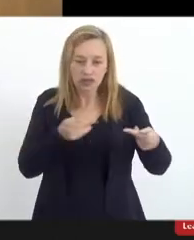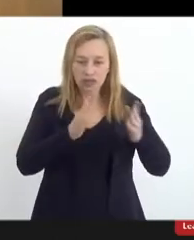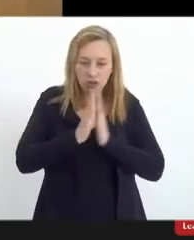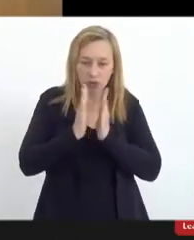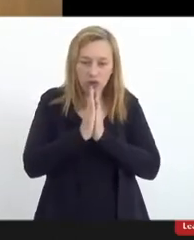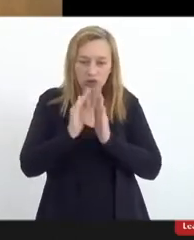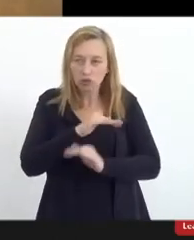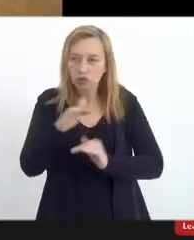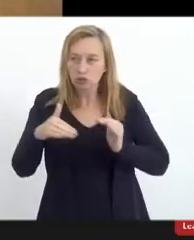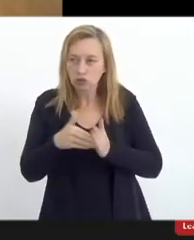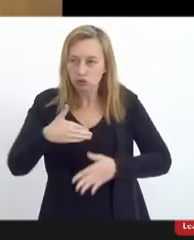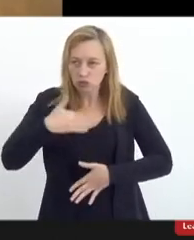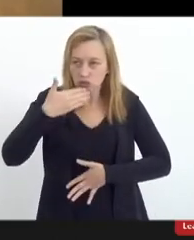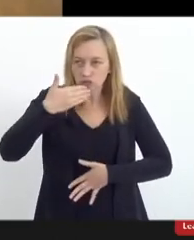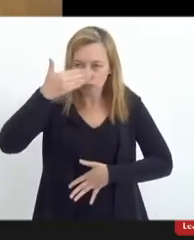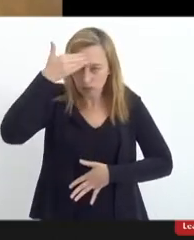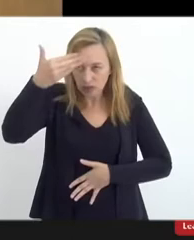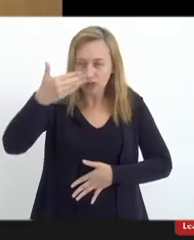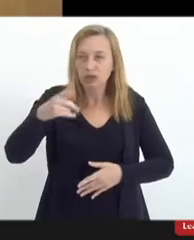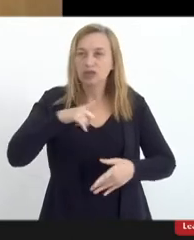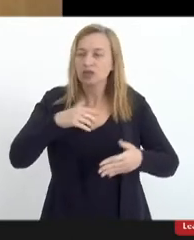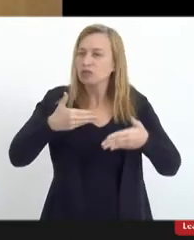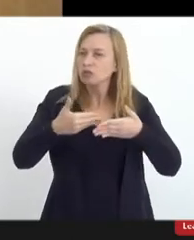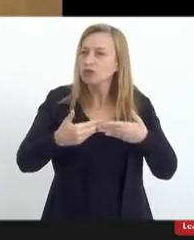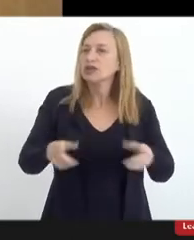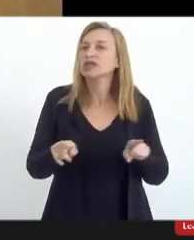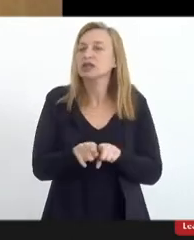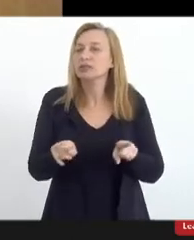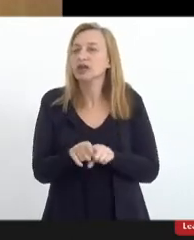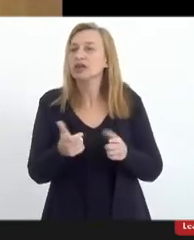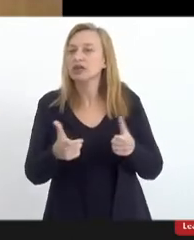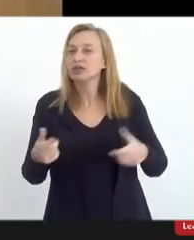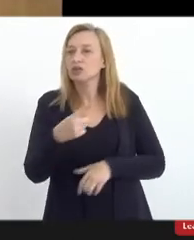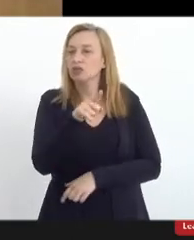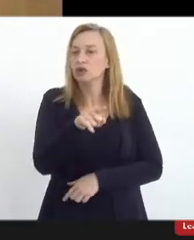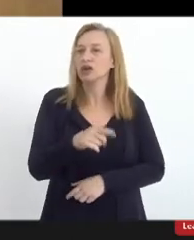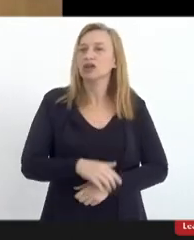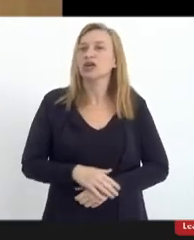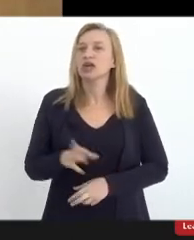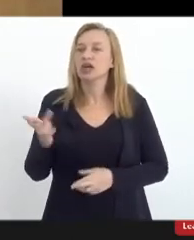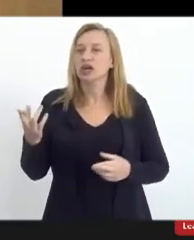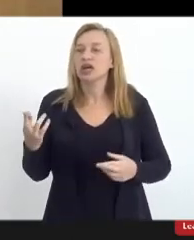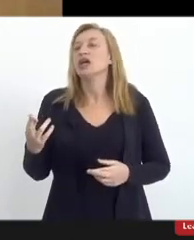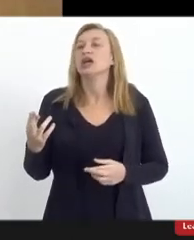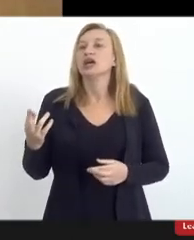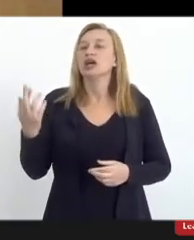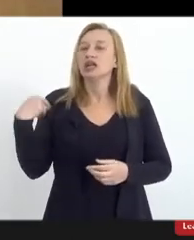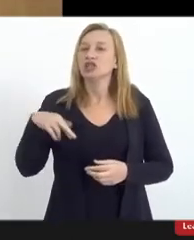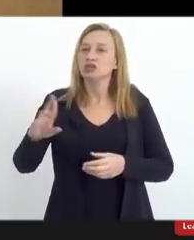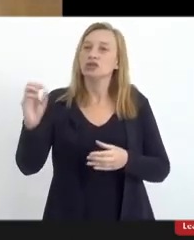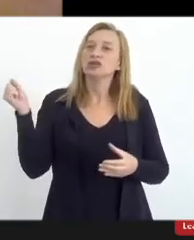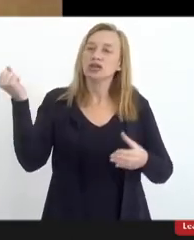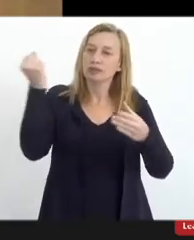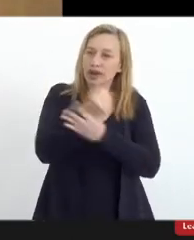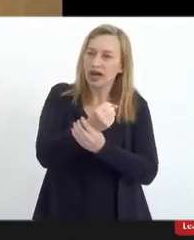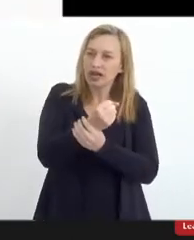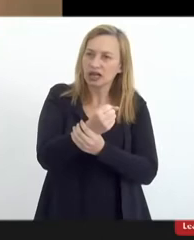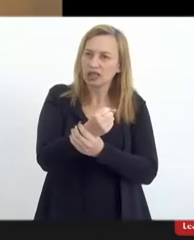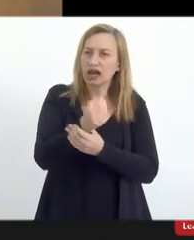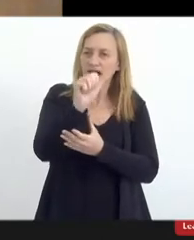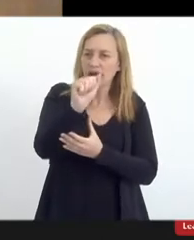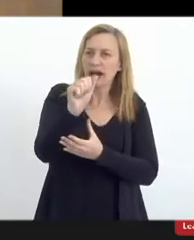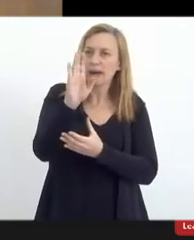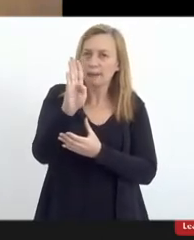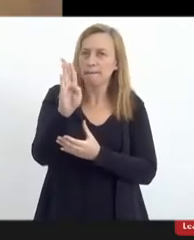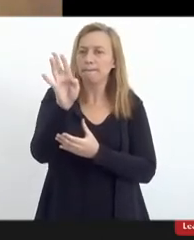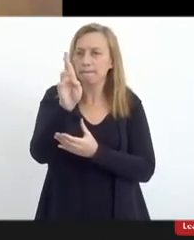com os irmãos muçulmanos. Então, temos uma proximidade muito grande com eles, nós chamamos as religiões abraâmicas, os cristãos, os